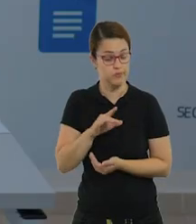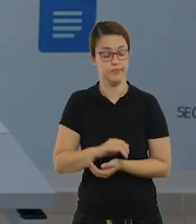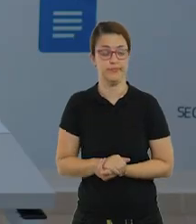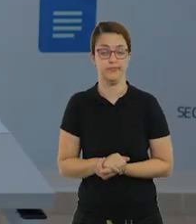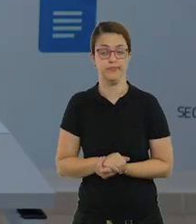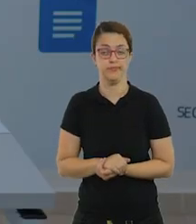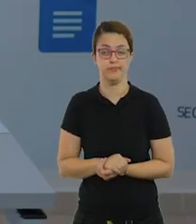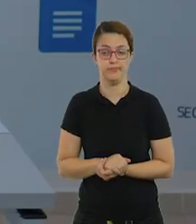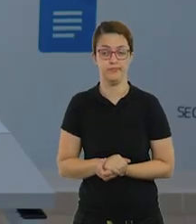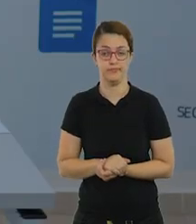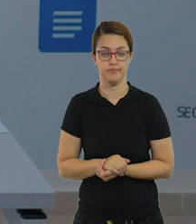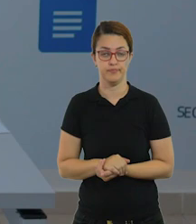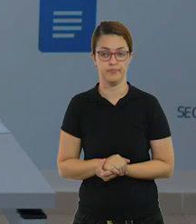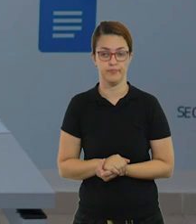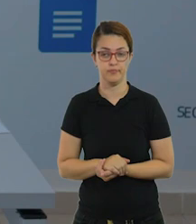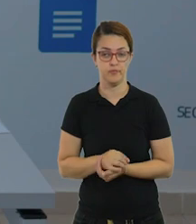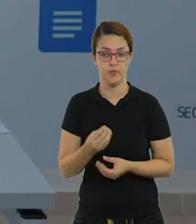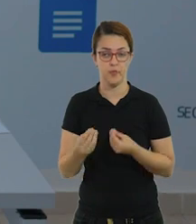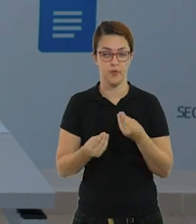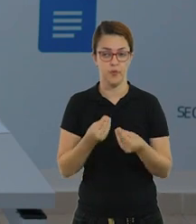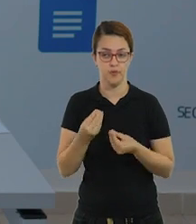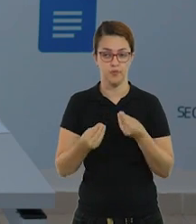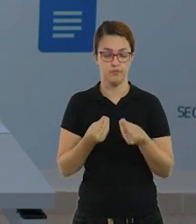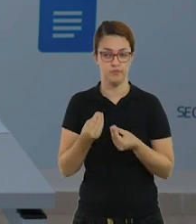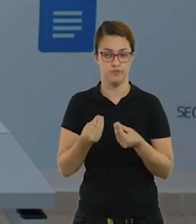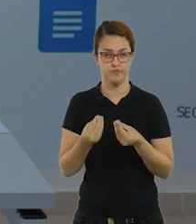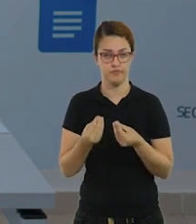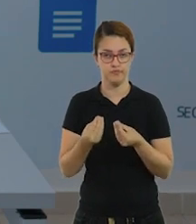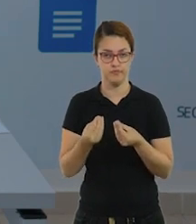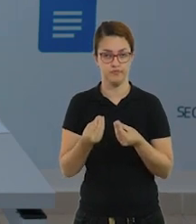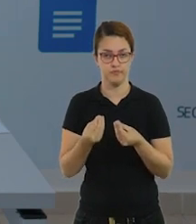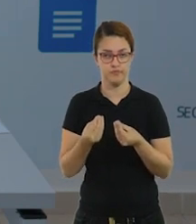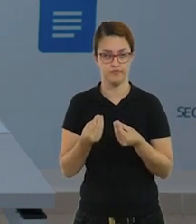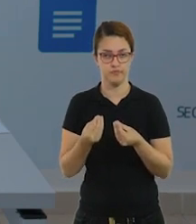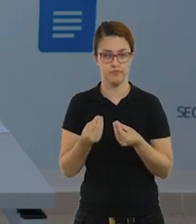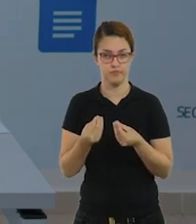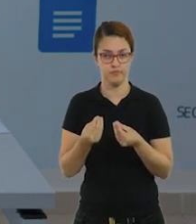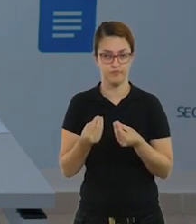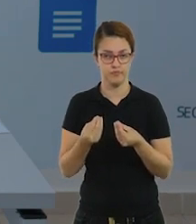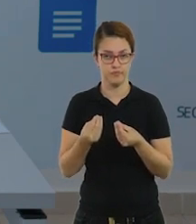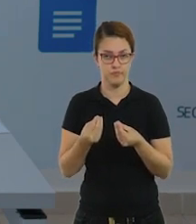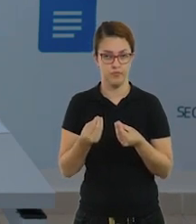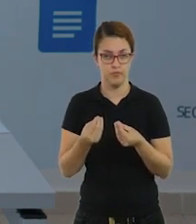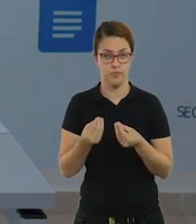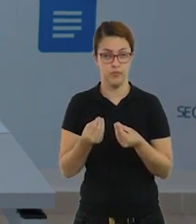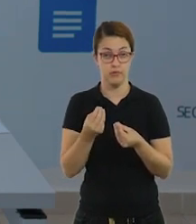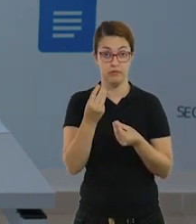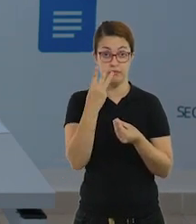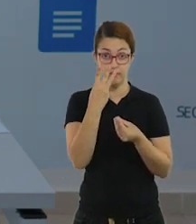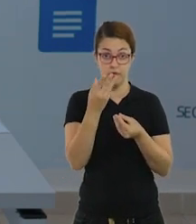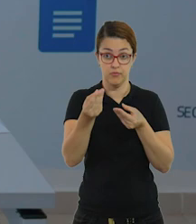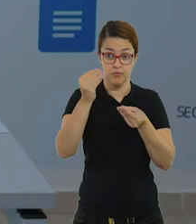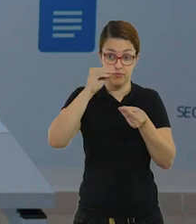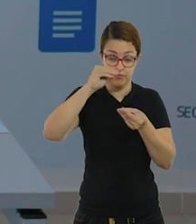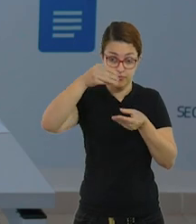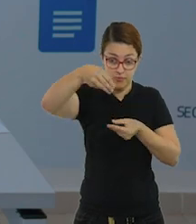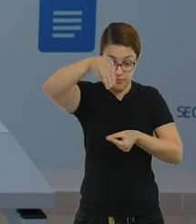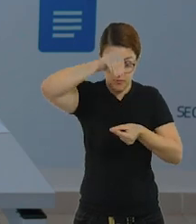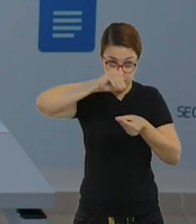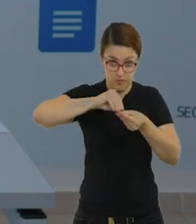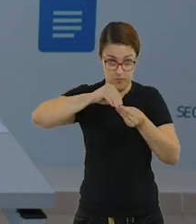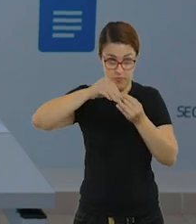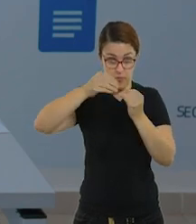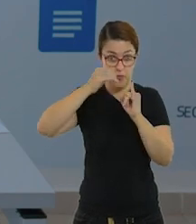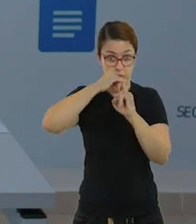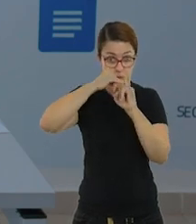Só isso, tá? Para a gente começar a fazer a demarcação, sugiro que vocês façam duas a três dobraduras na folha, sempre no meio,